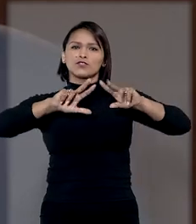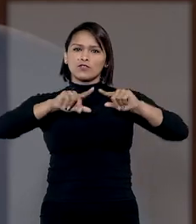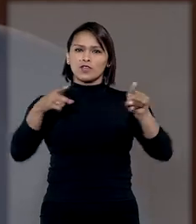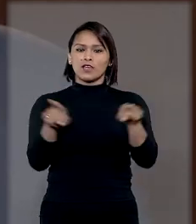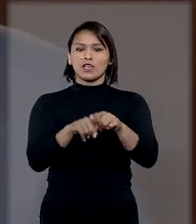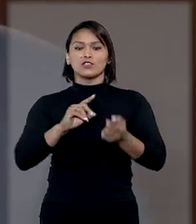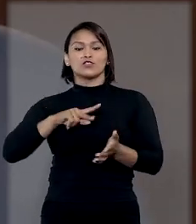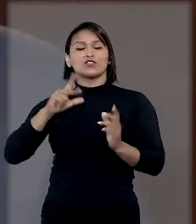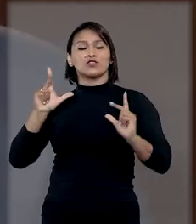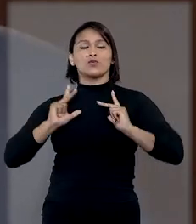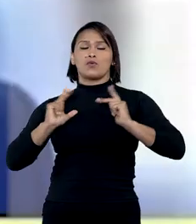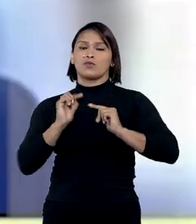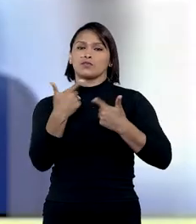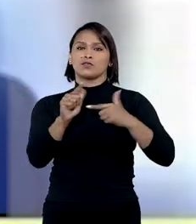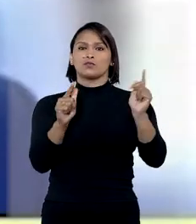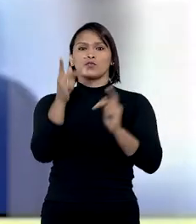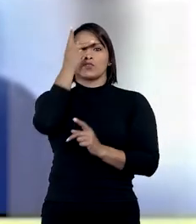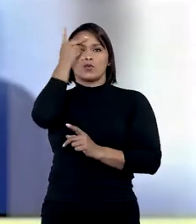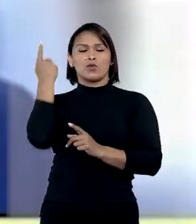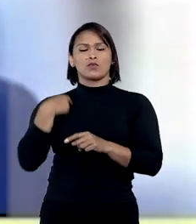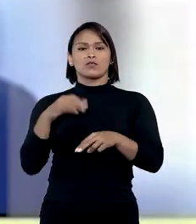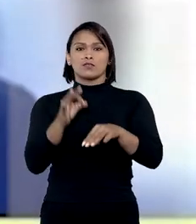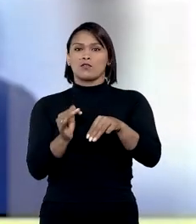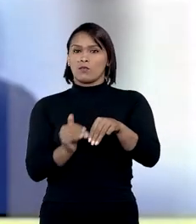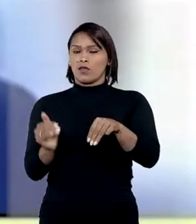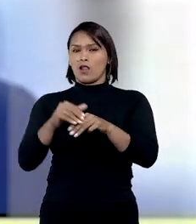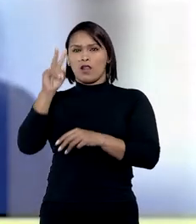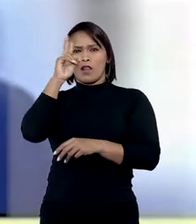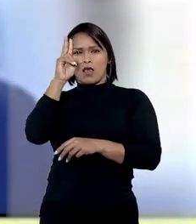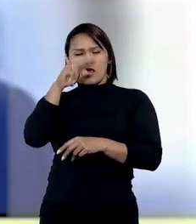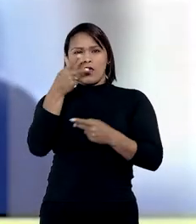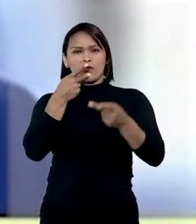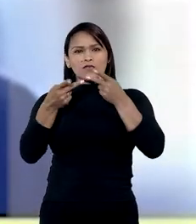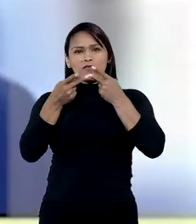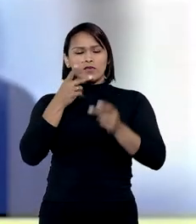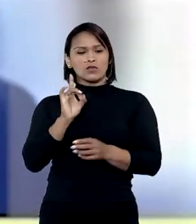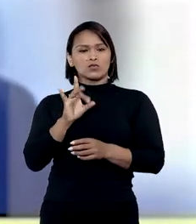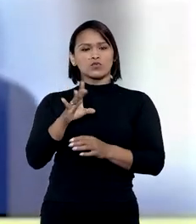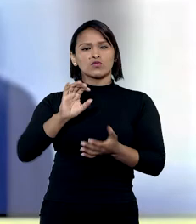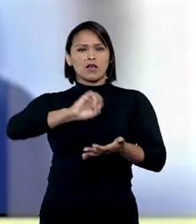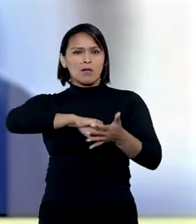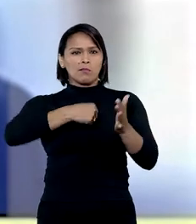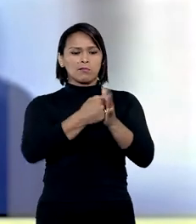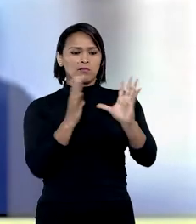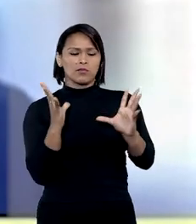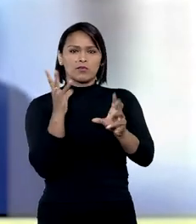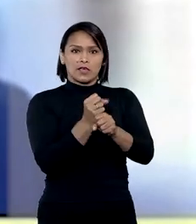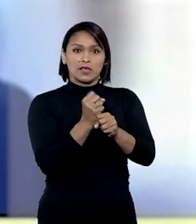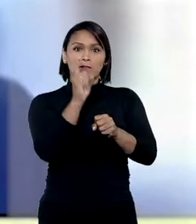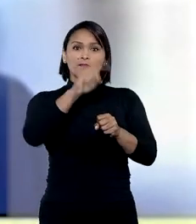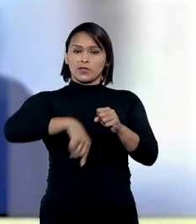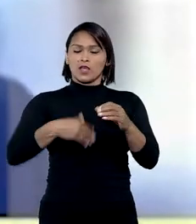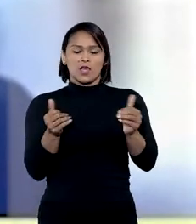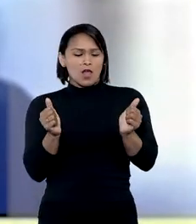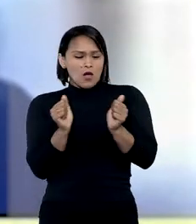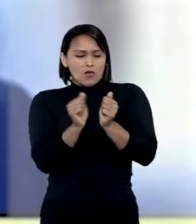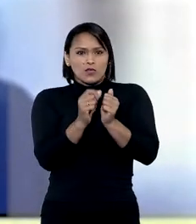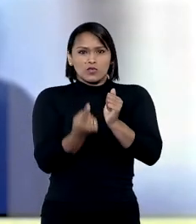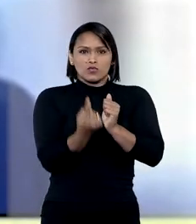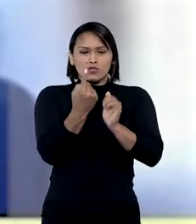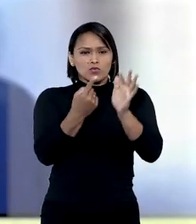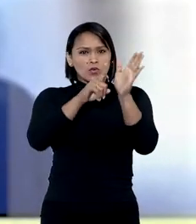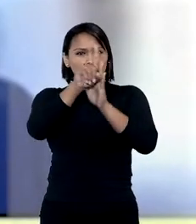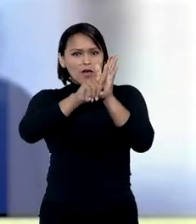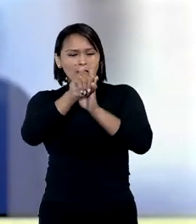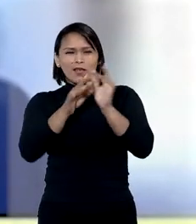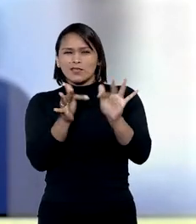diferente de um particular. O ministro enfatizou que as críticas não despontaram para imputações concretas, restringindo-se a um tipo